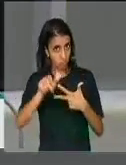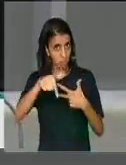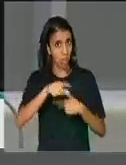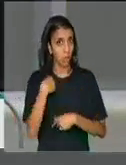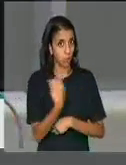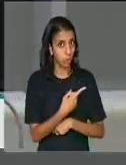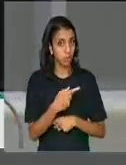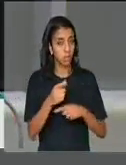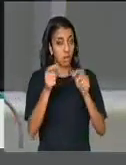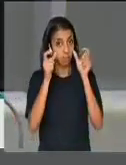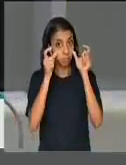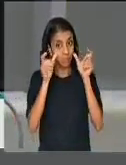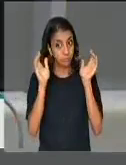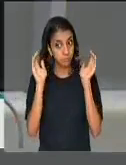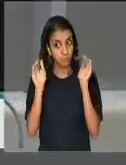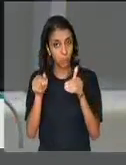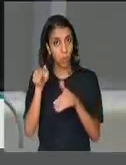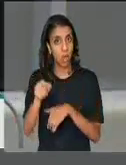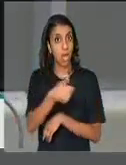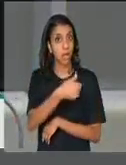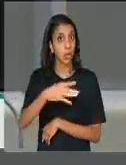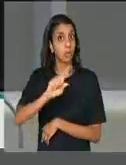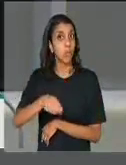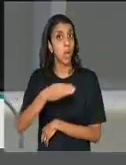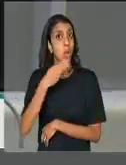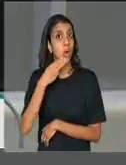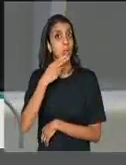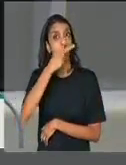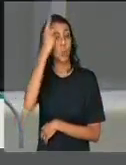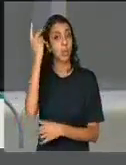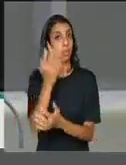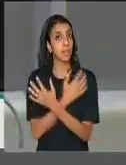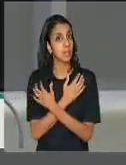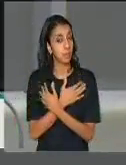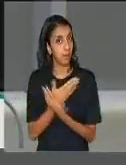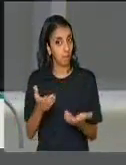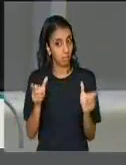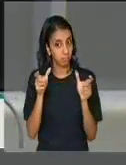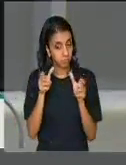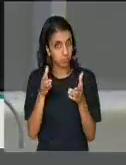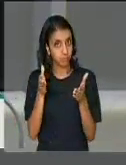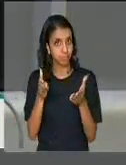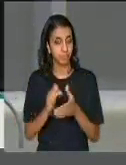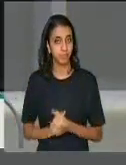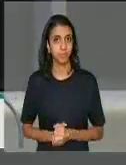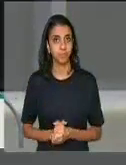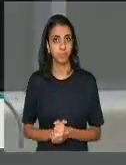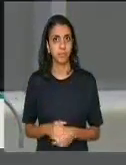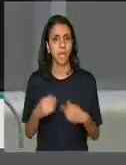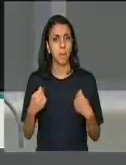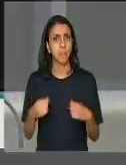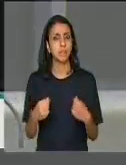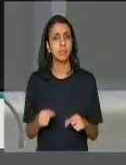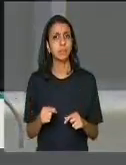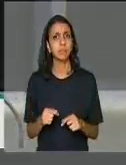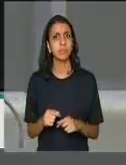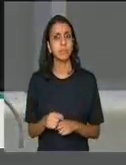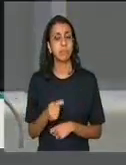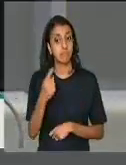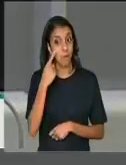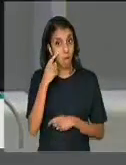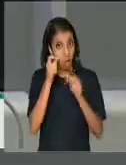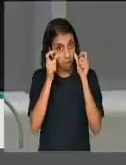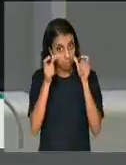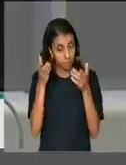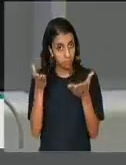voltados para os 14 milhões de desempregados. Estejamos com os olhos voltados para